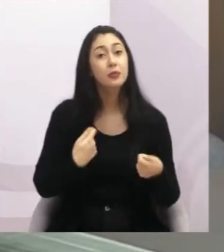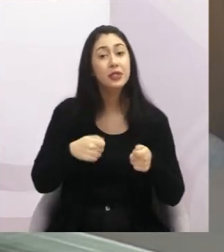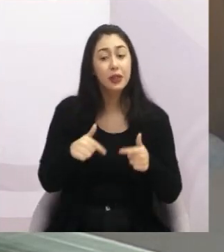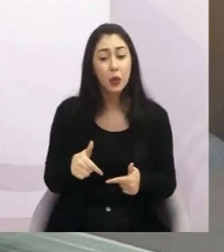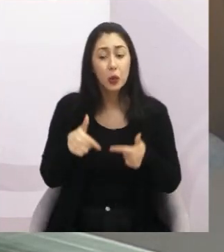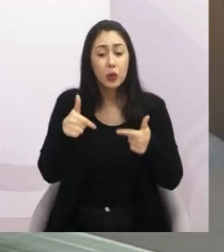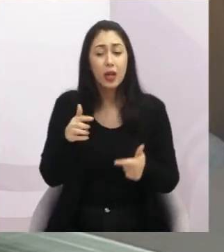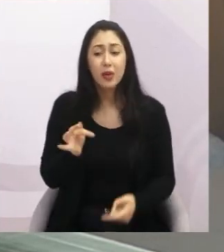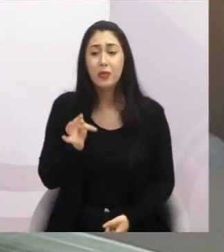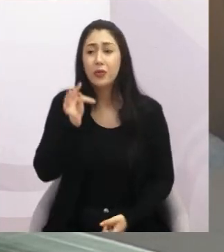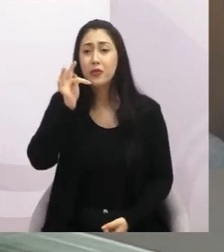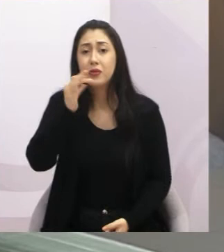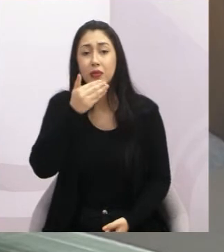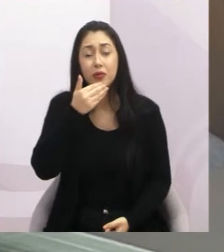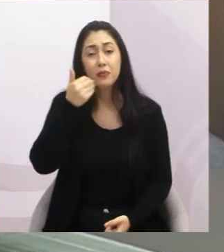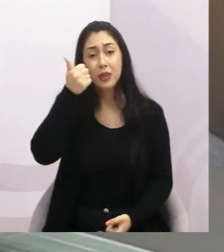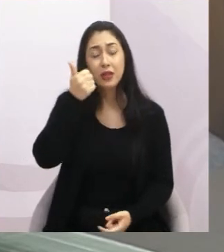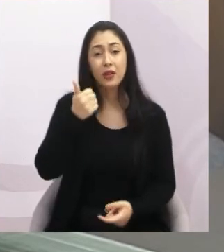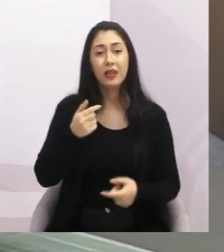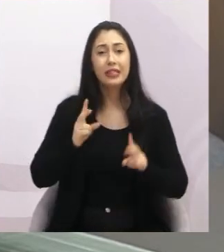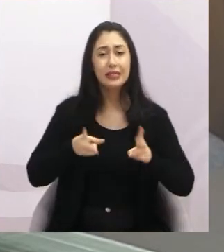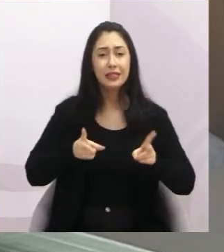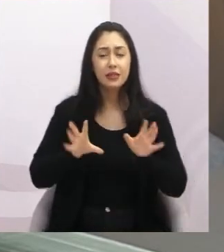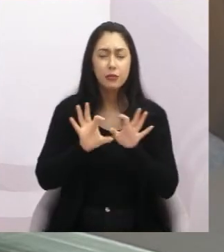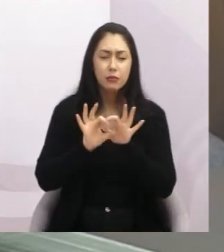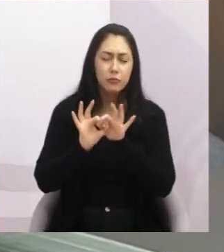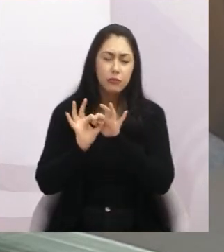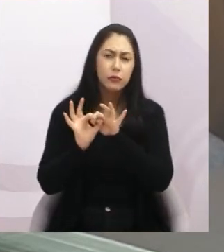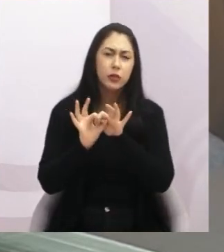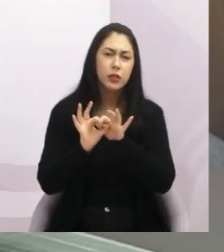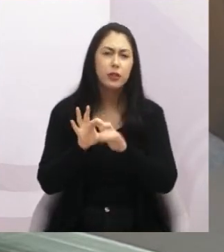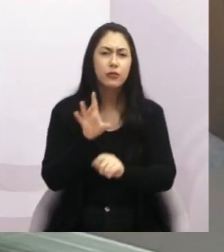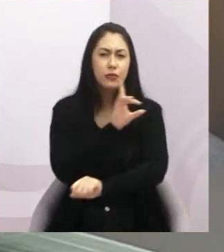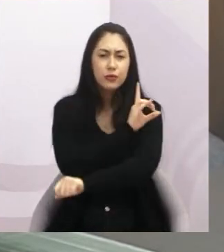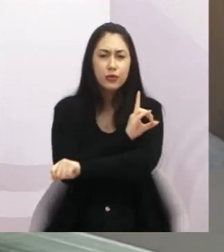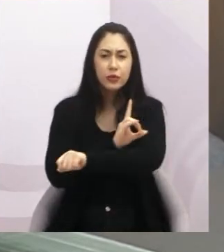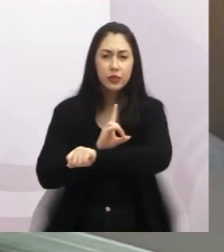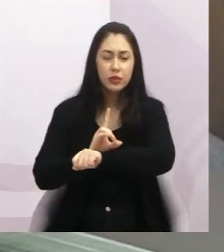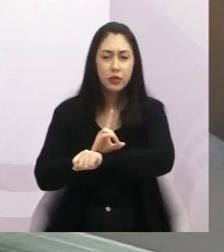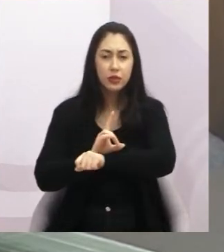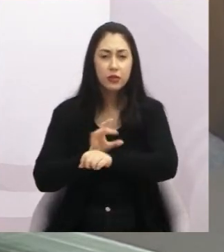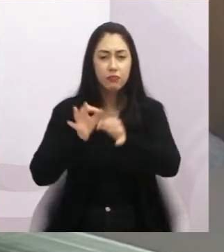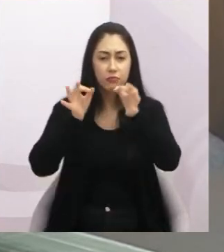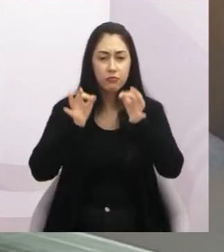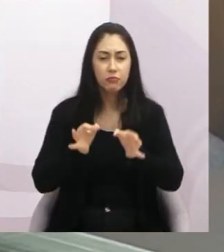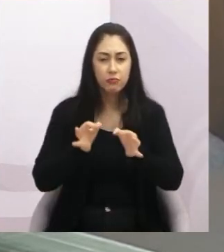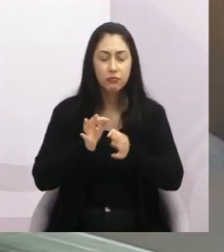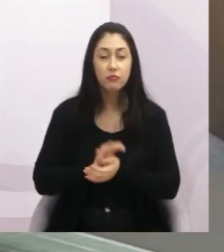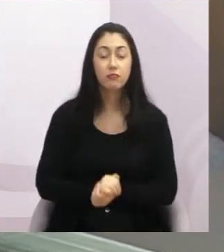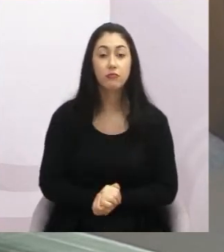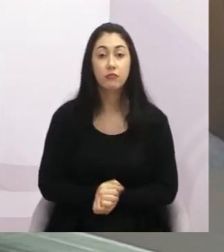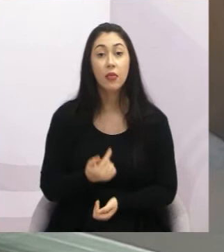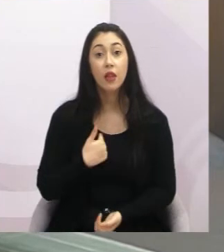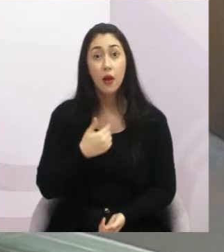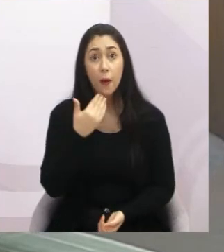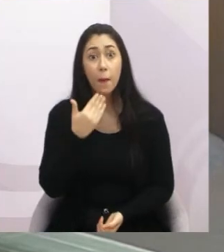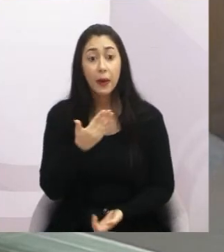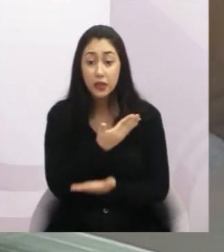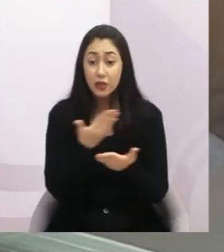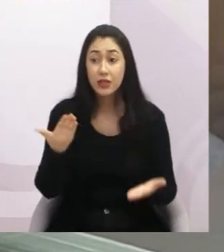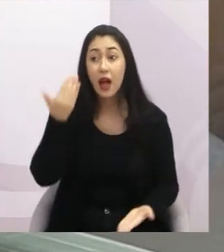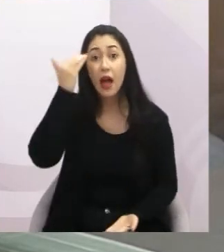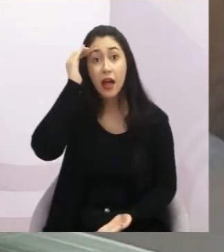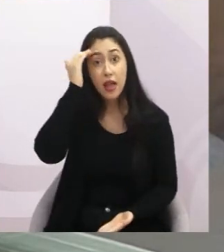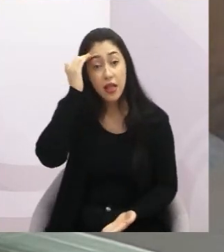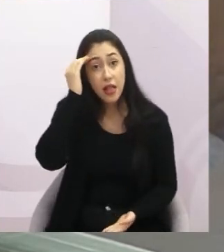dias melhores, mas com harmonia, com dignidade. E peço a conscientização